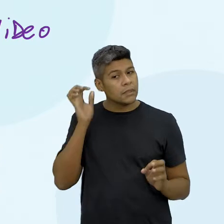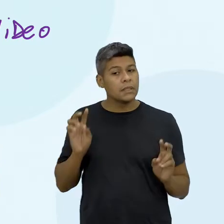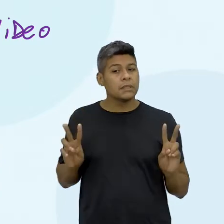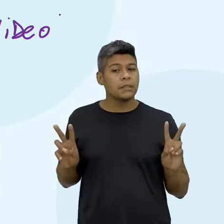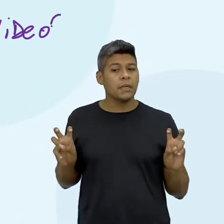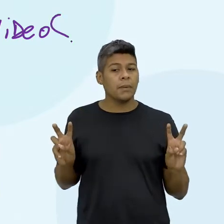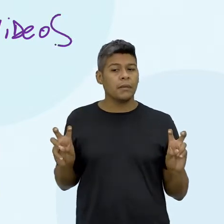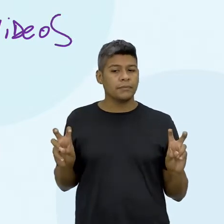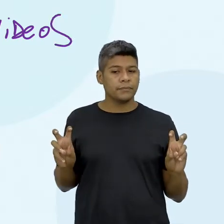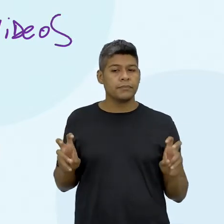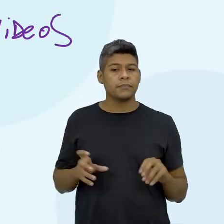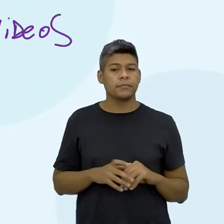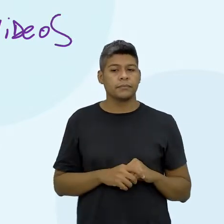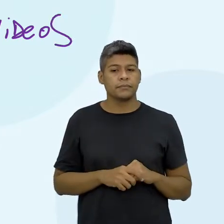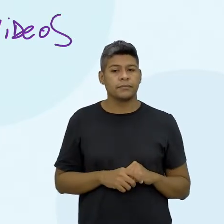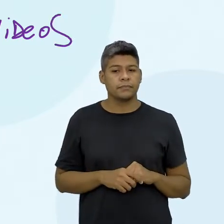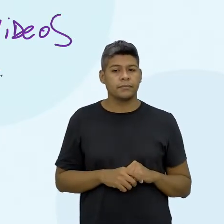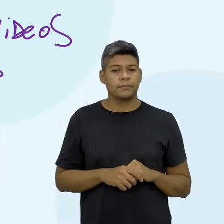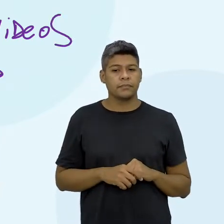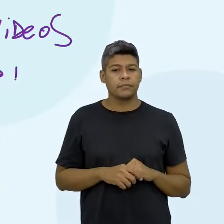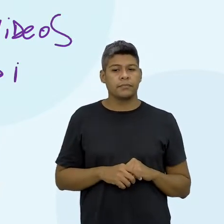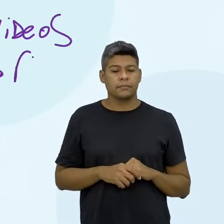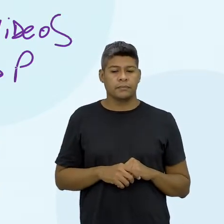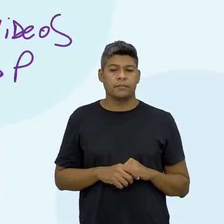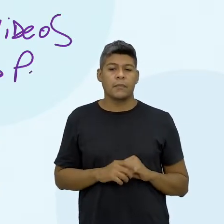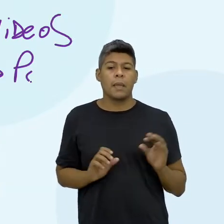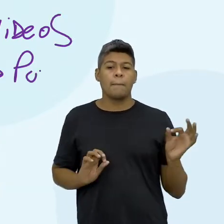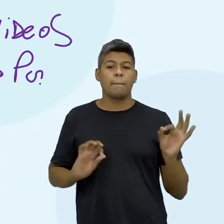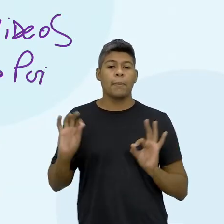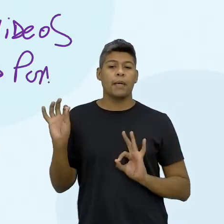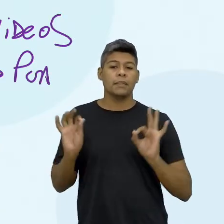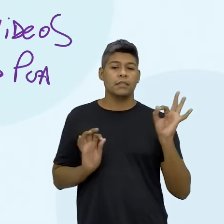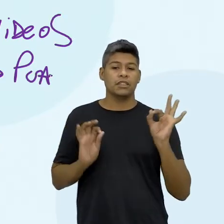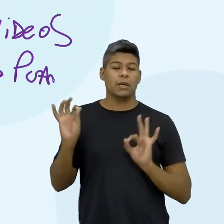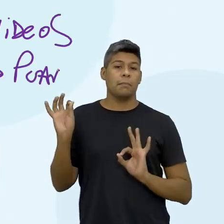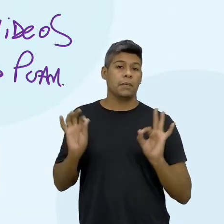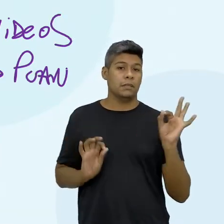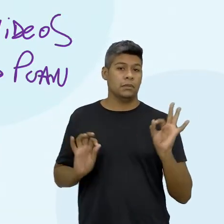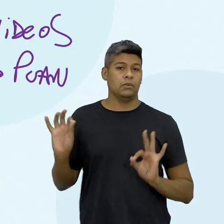eita sobre planejamento